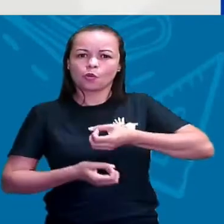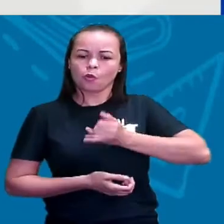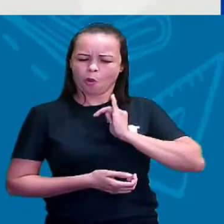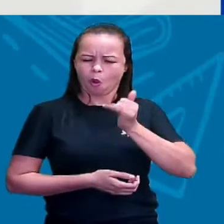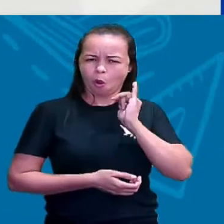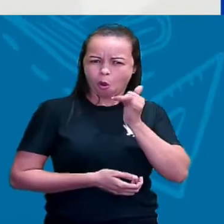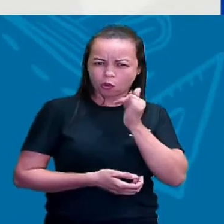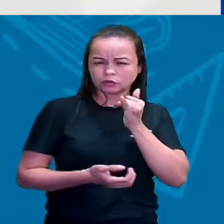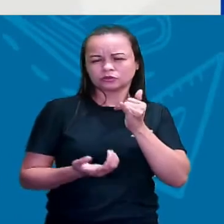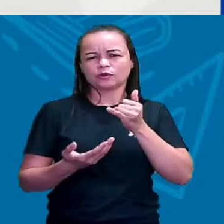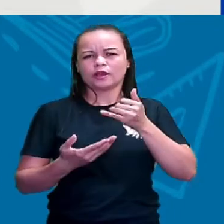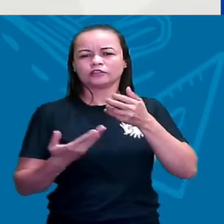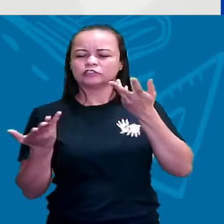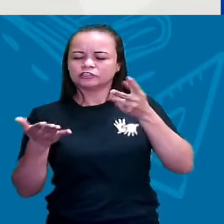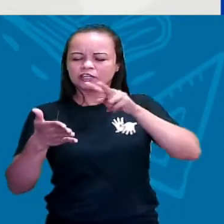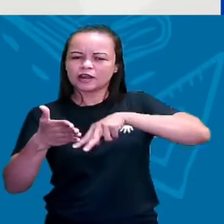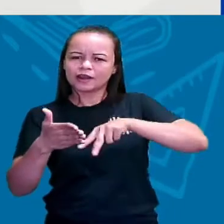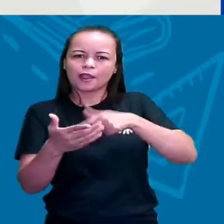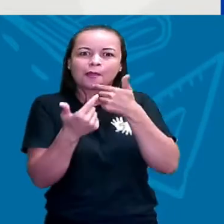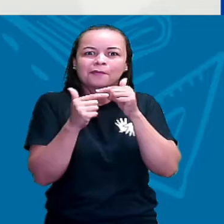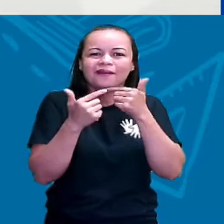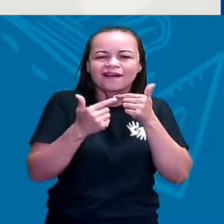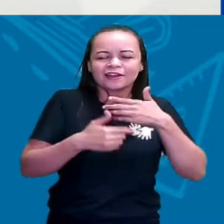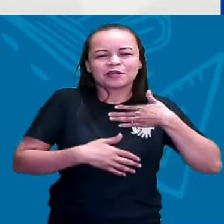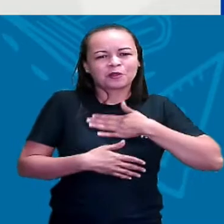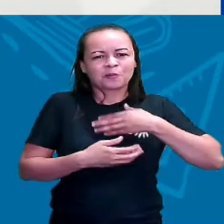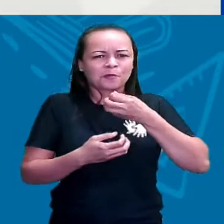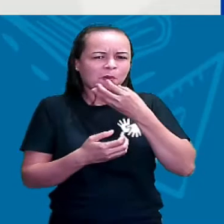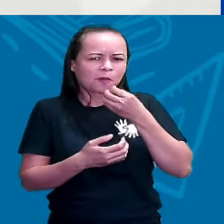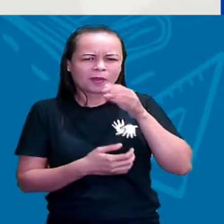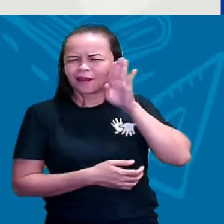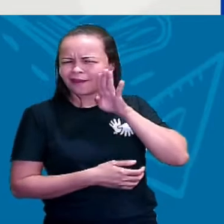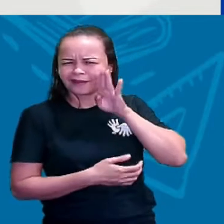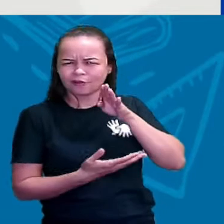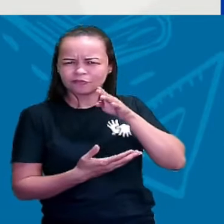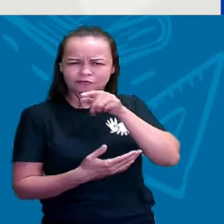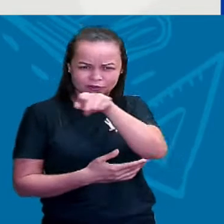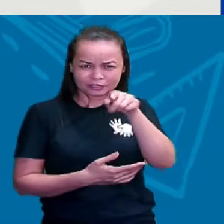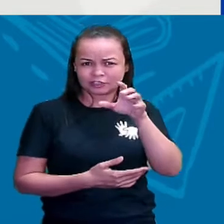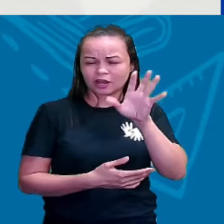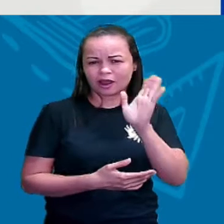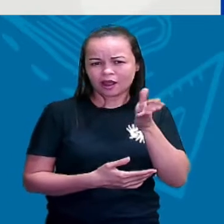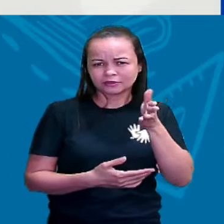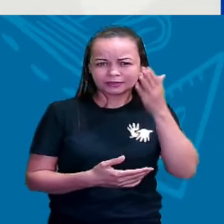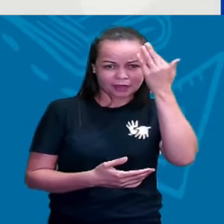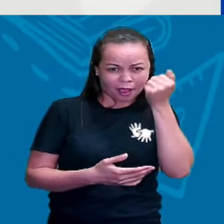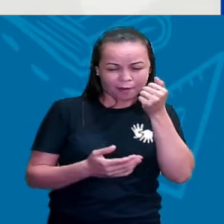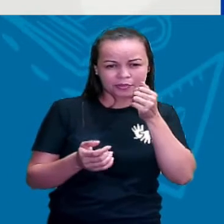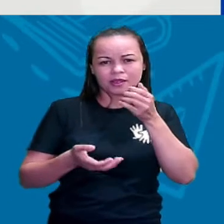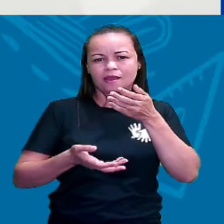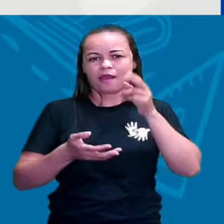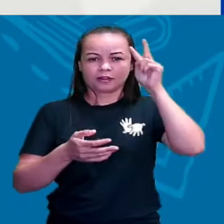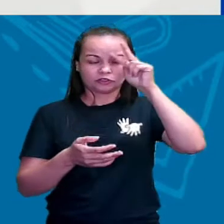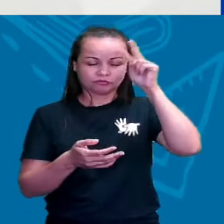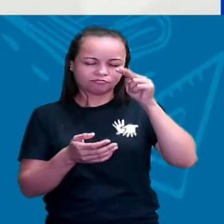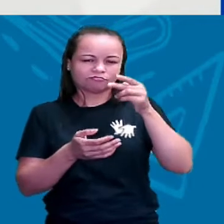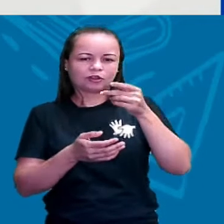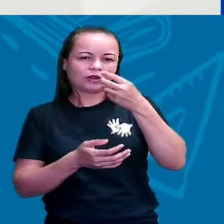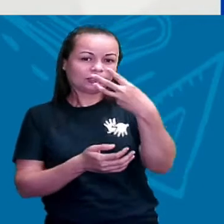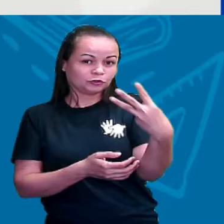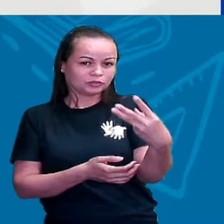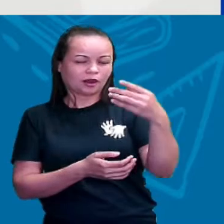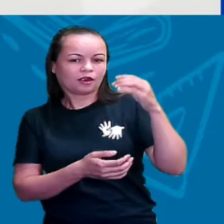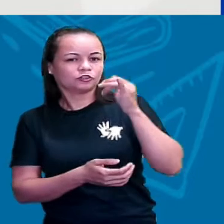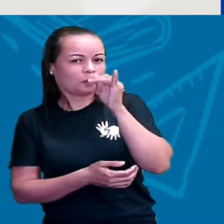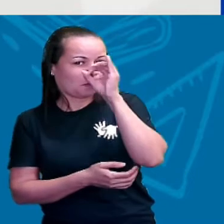saborear, para se divertir com a história. É legal, vocês já ouviram a história dos Três Porquinhos? Tenho certeza que sim. Não é